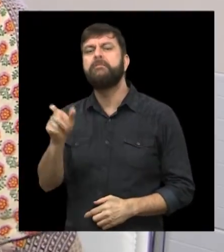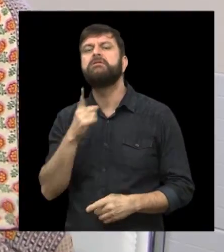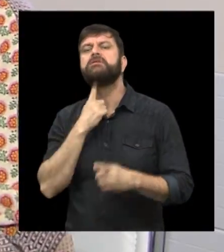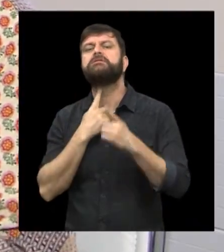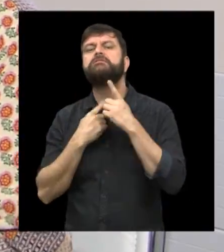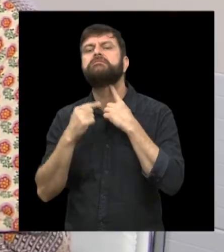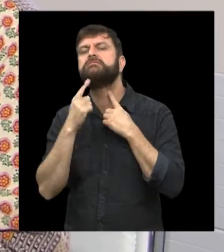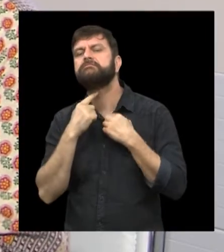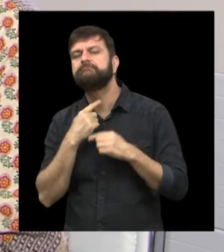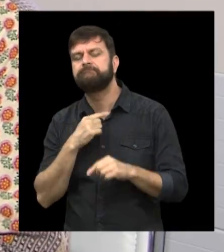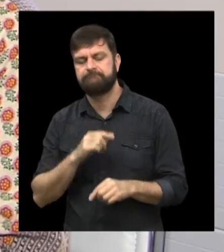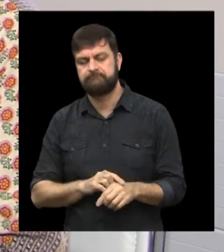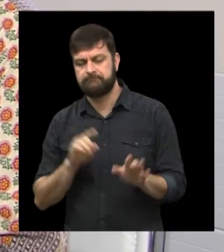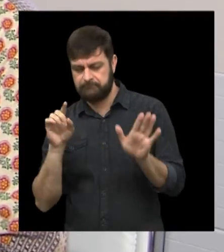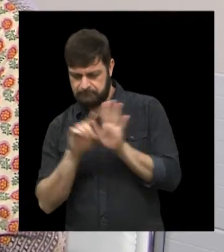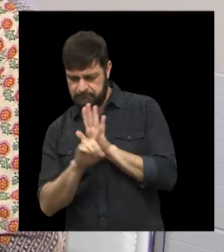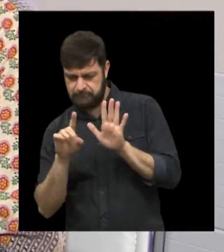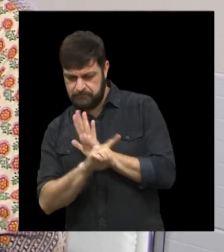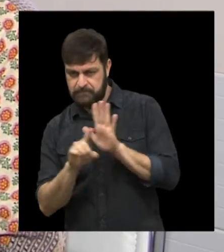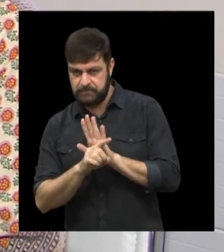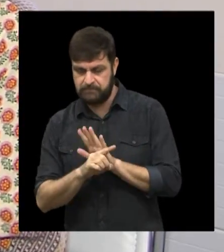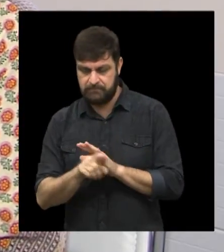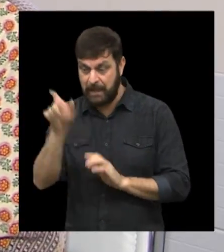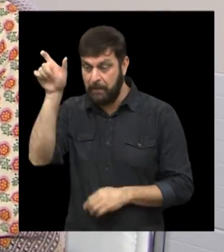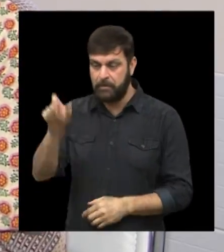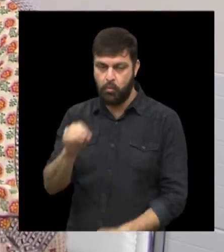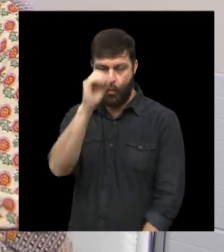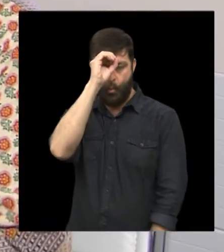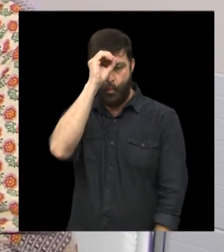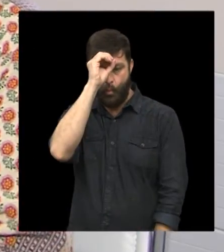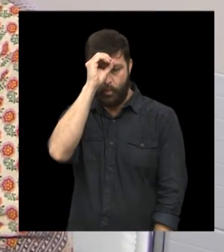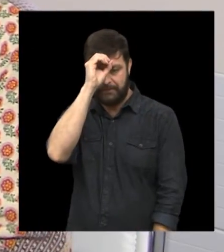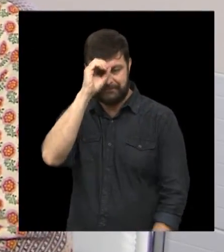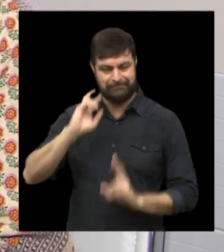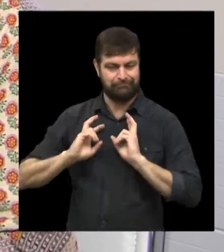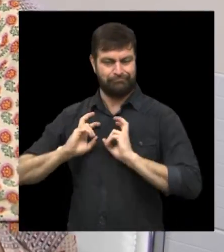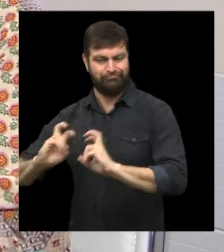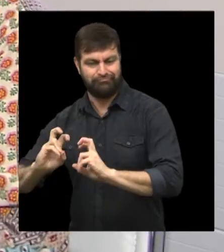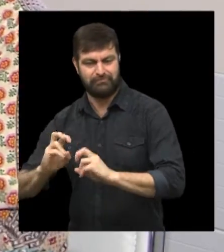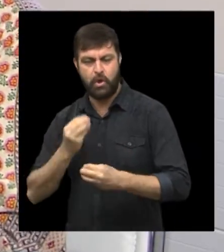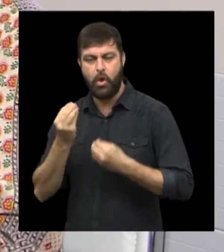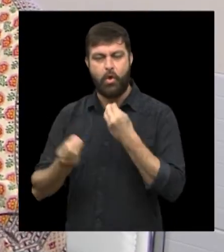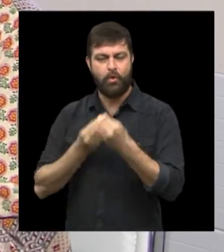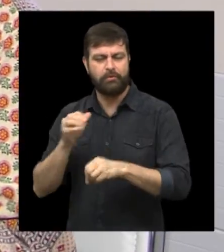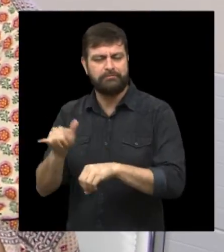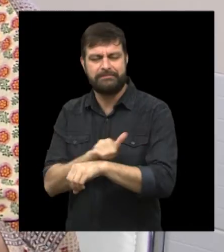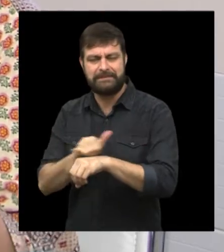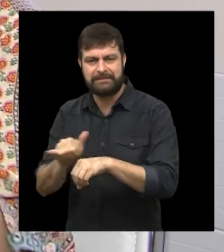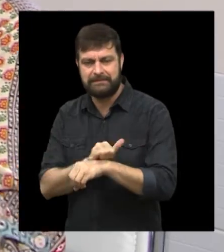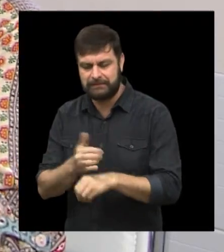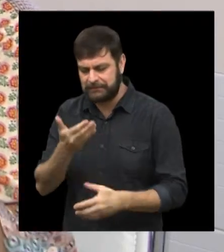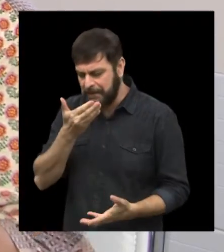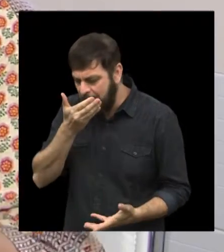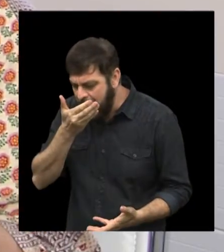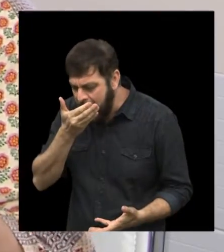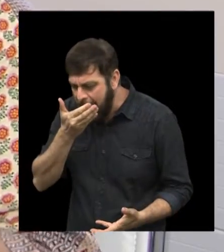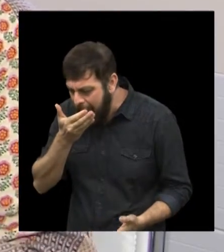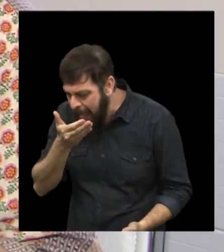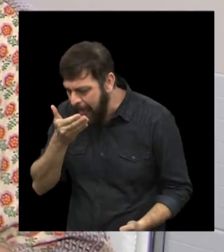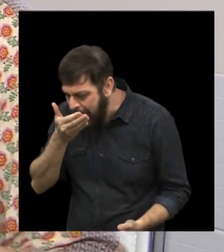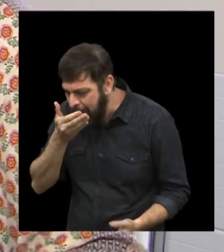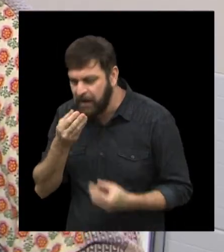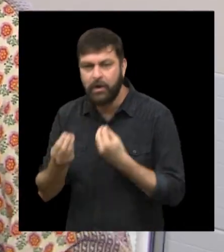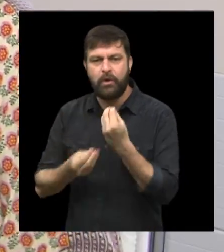saber, porque a pessoa que tem o mau hálito, geralmente não sabe que tem, não consegue sentir. Tem algum truque, tampar a boca, nariz?